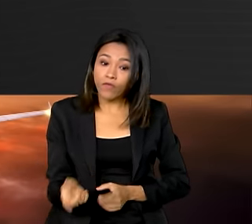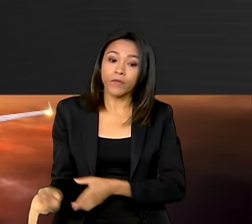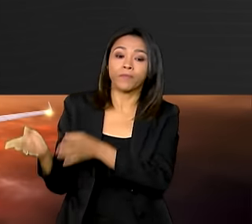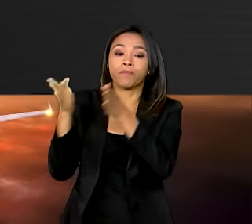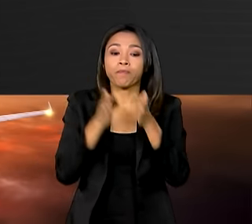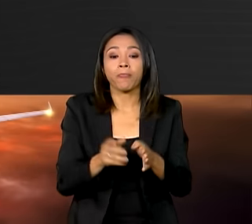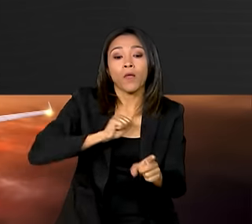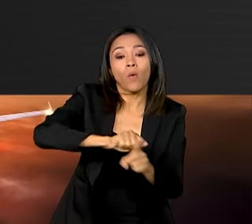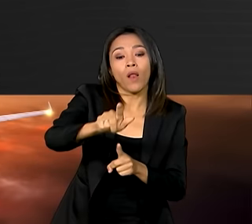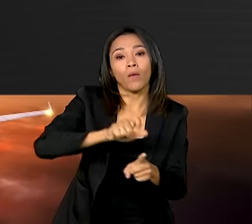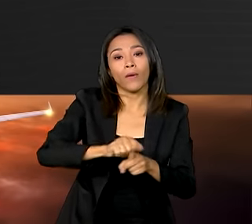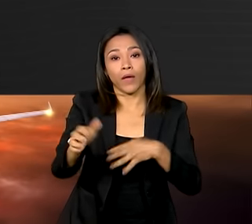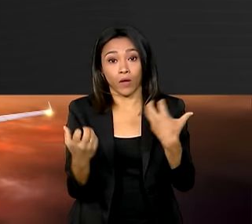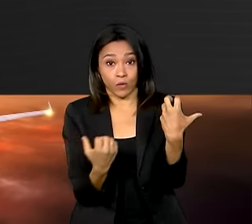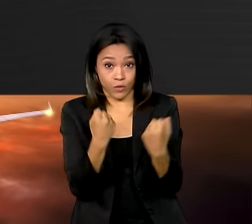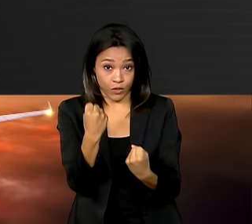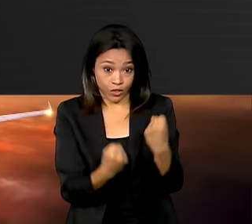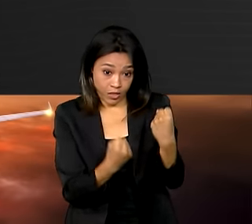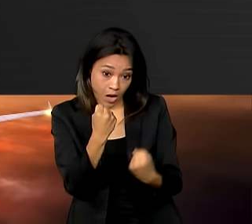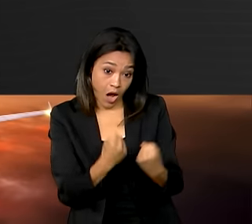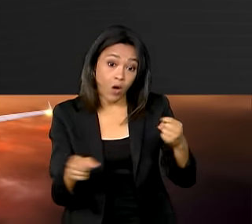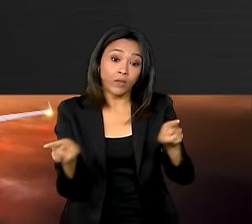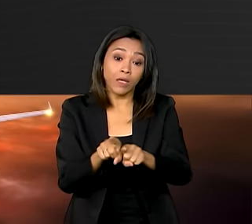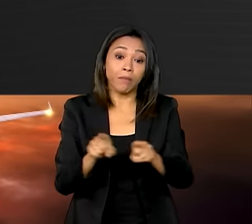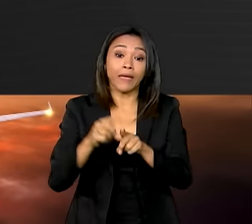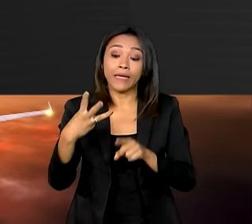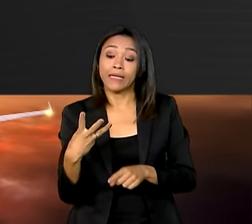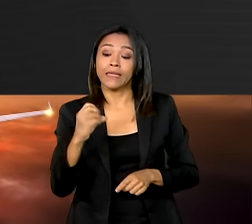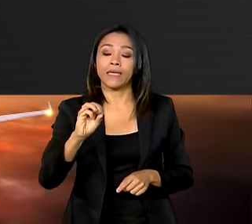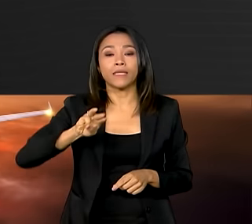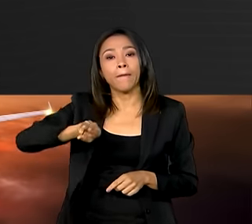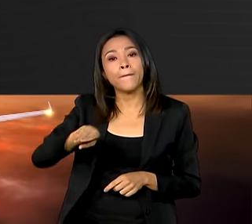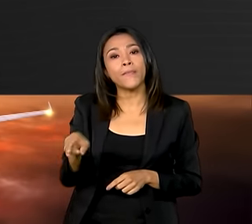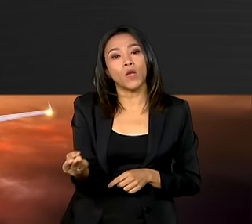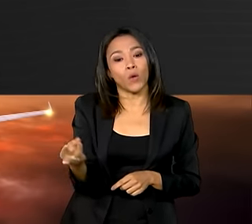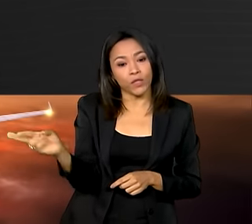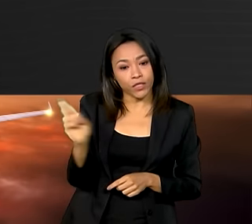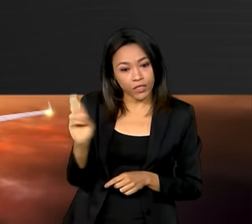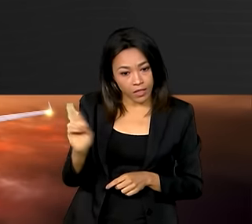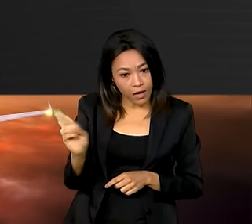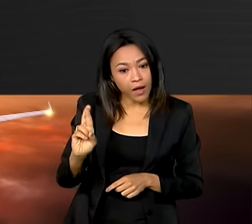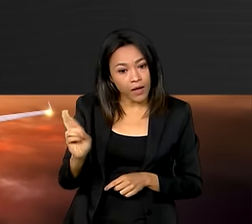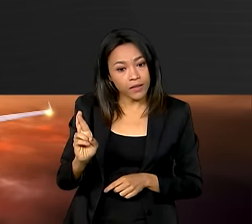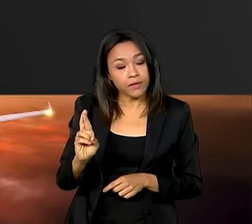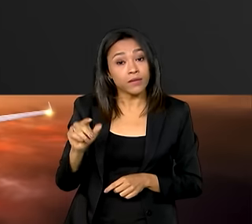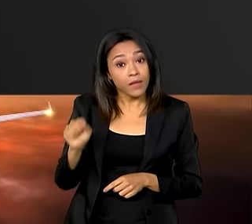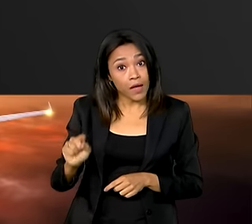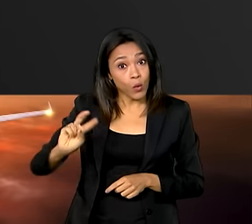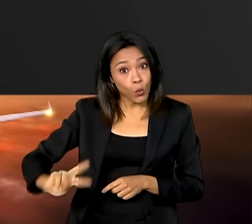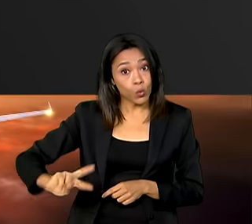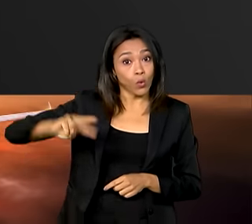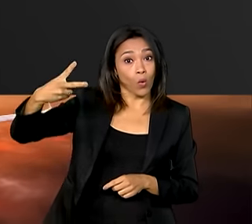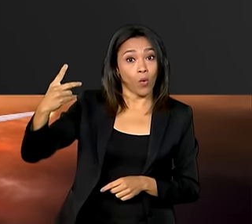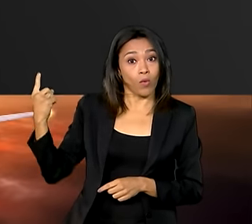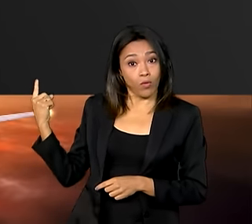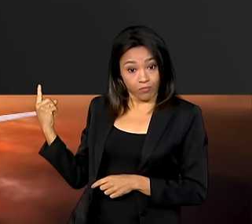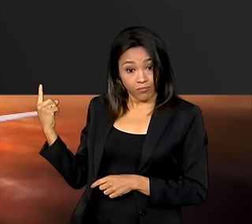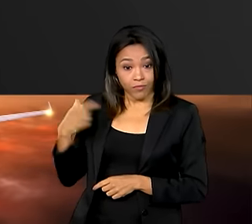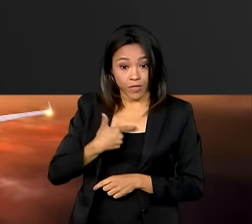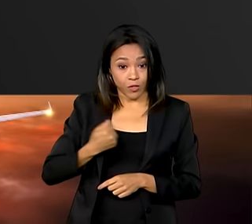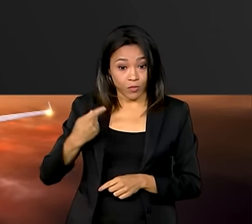locação de veículos também registrou alta. São 30 milhões de reais para o mês, o dobro do faturado em 2019.